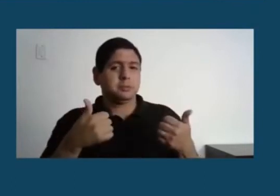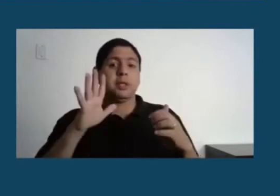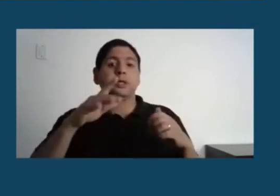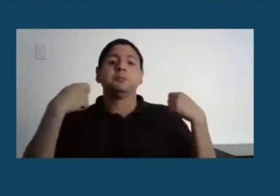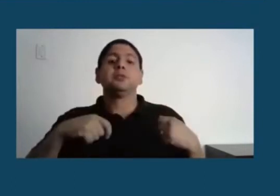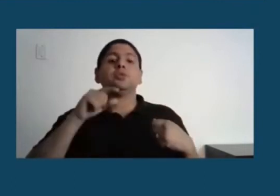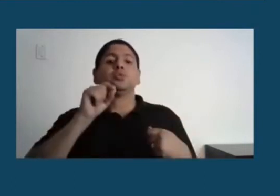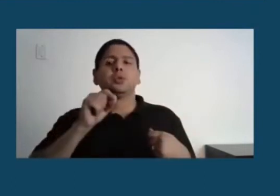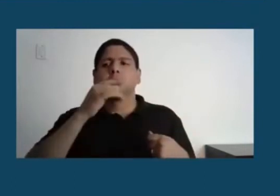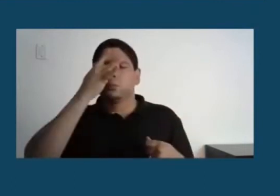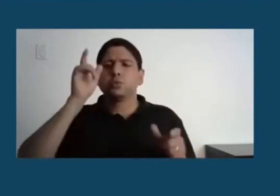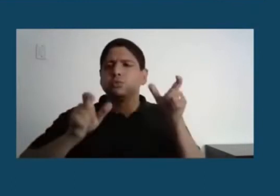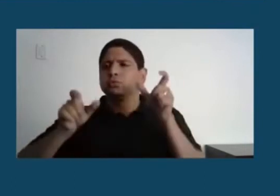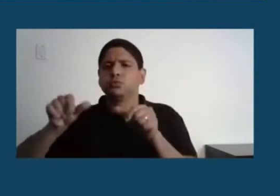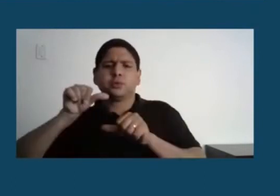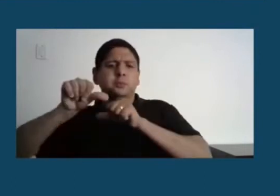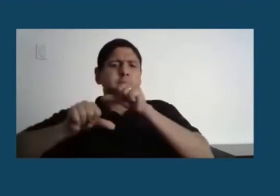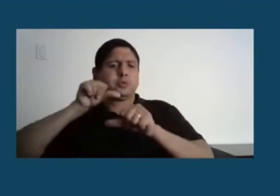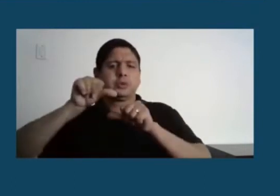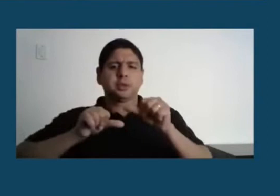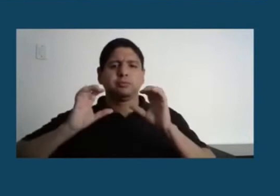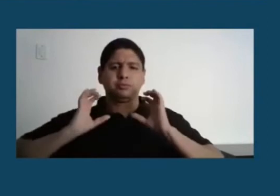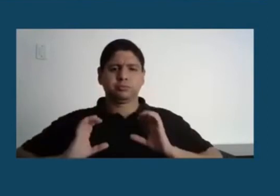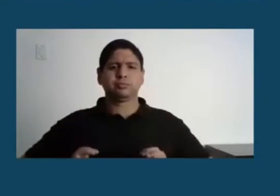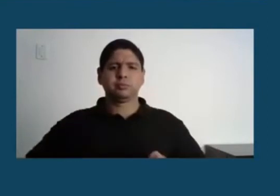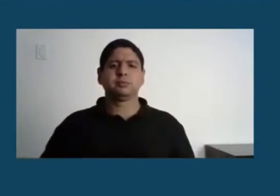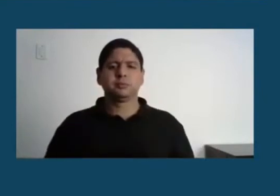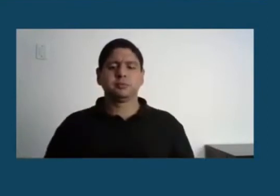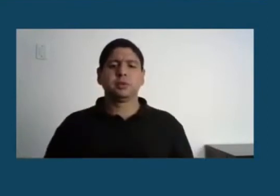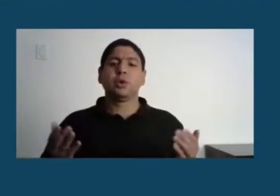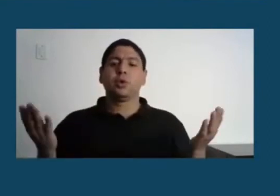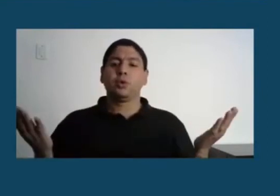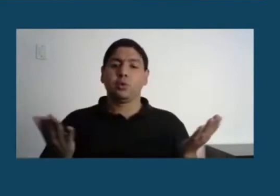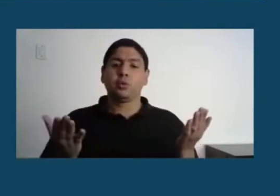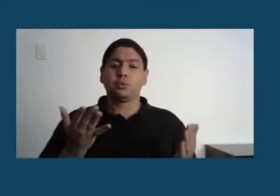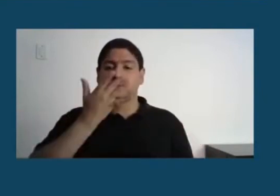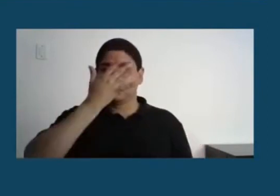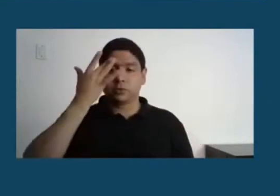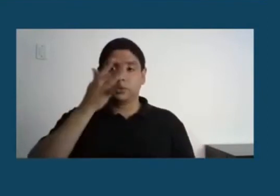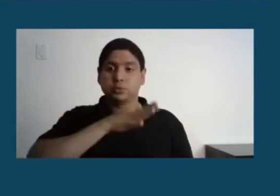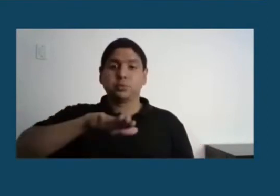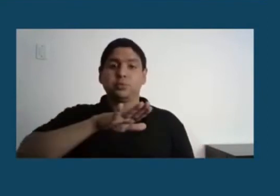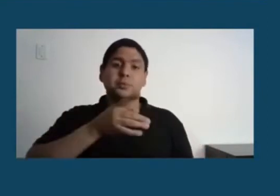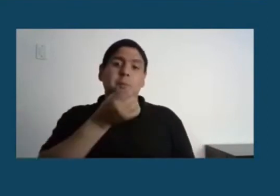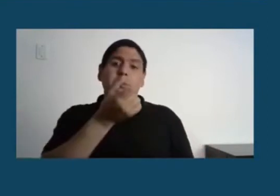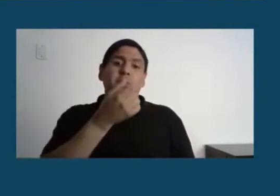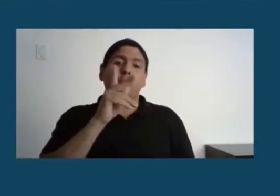que, no último século, foi muito pouco sapiens sapiens. Eu espero que, nesse século, ela